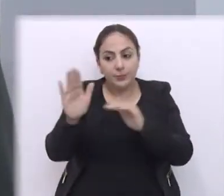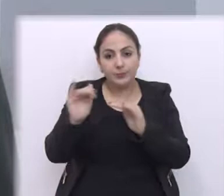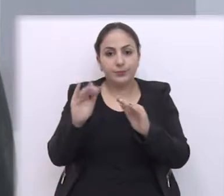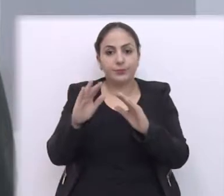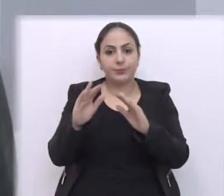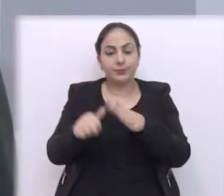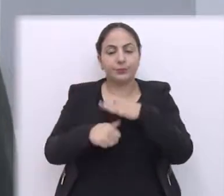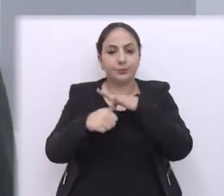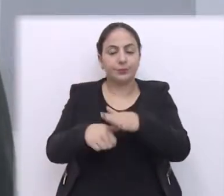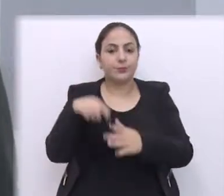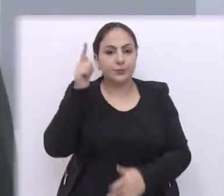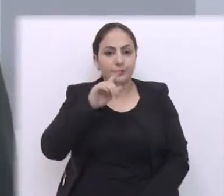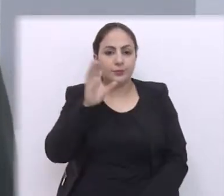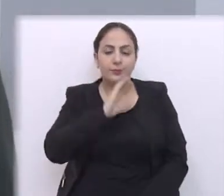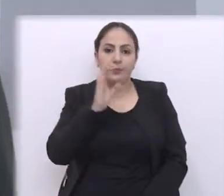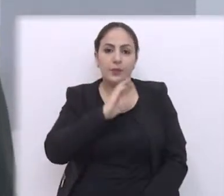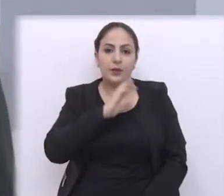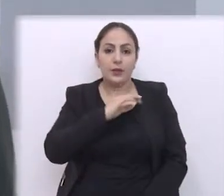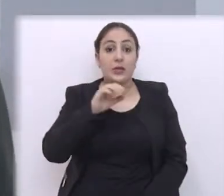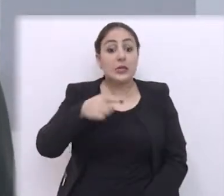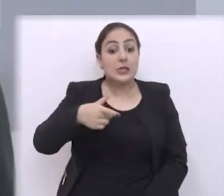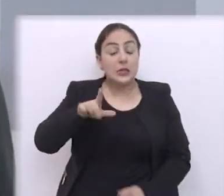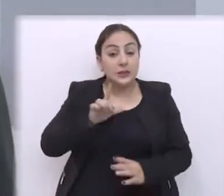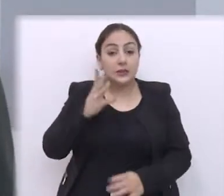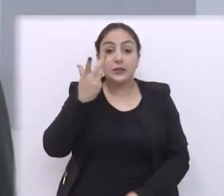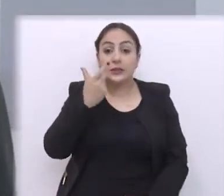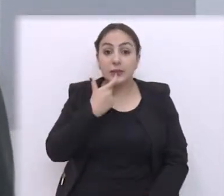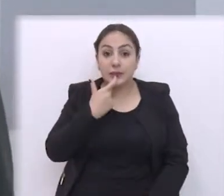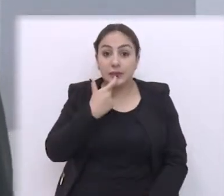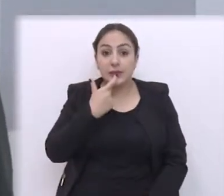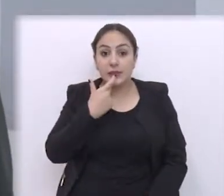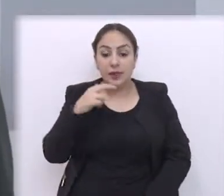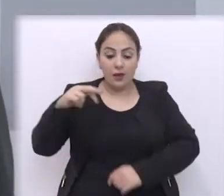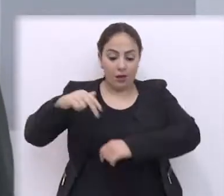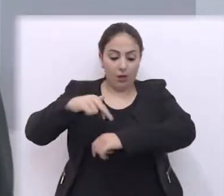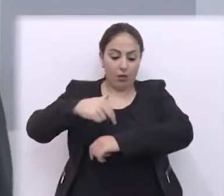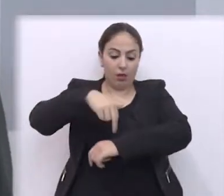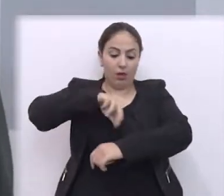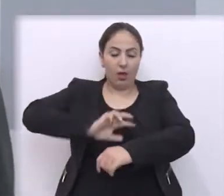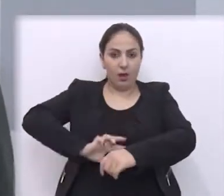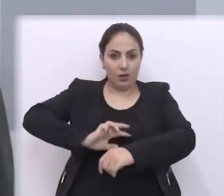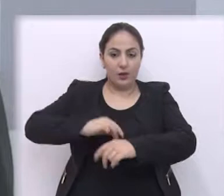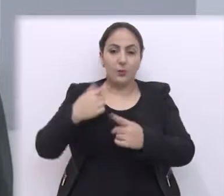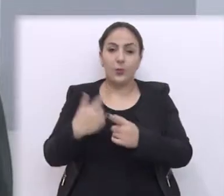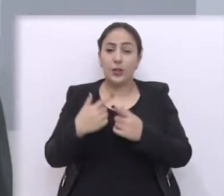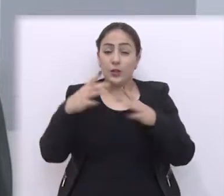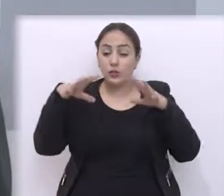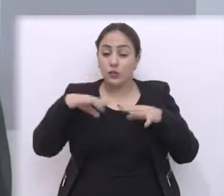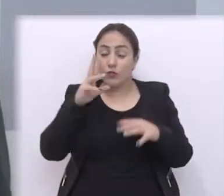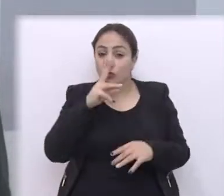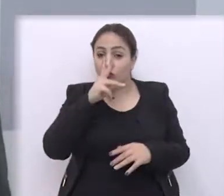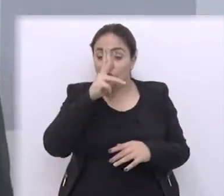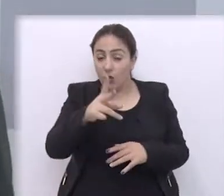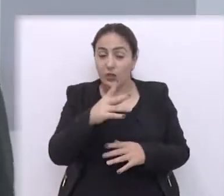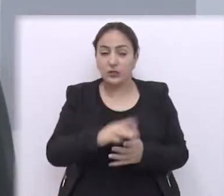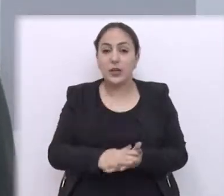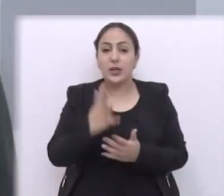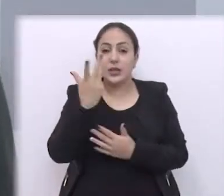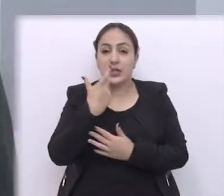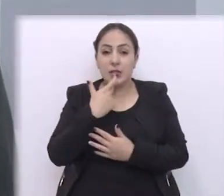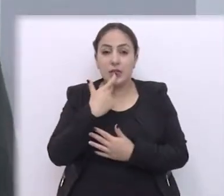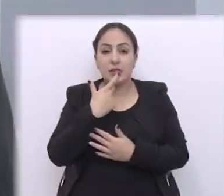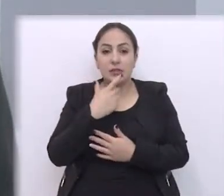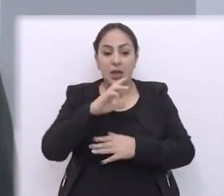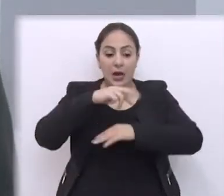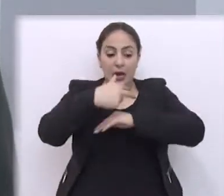recuperação daquela ponte antes que uma criança caia no rio Passo Fundo. Nós estamos tendo um período de chuvas fortes, a correnteza do rio está forte, onde uma criança